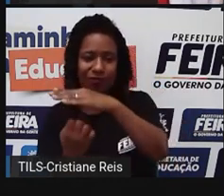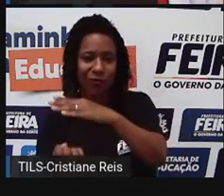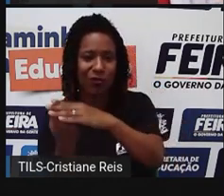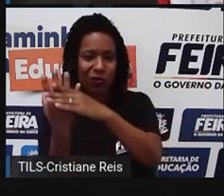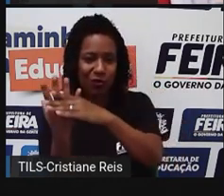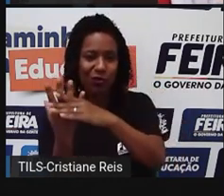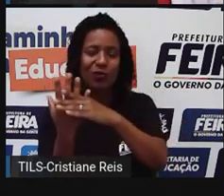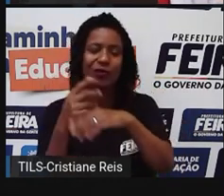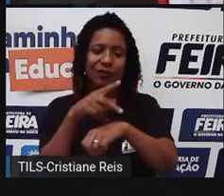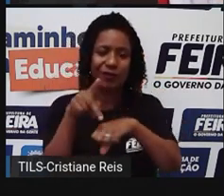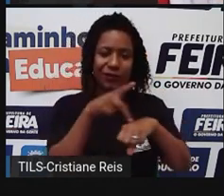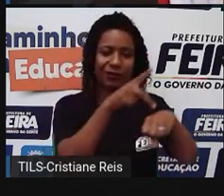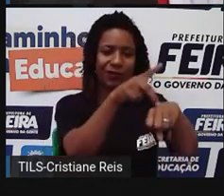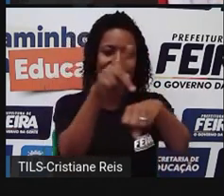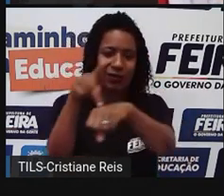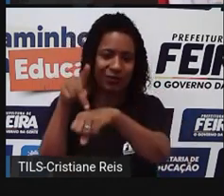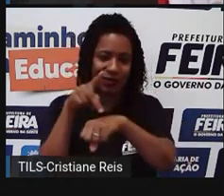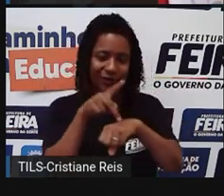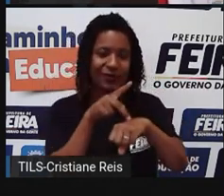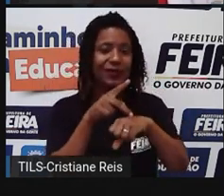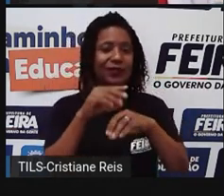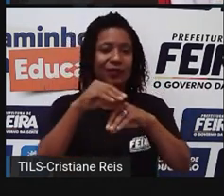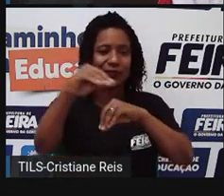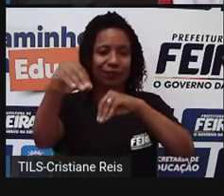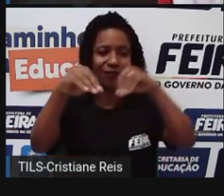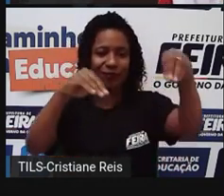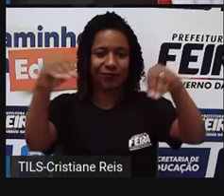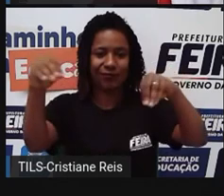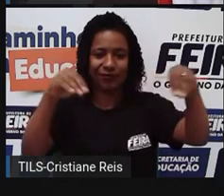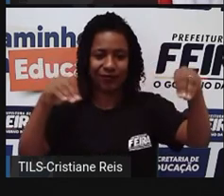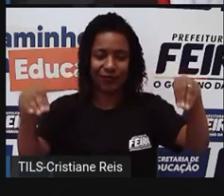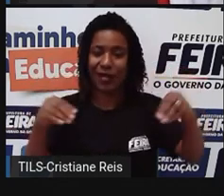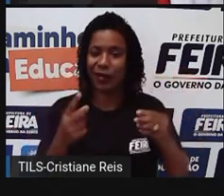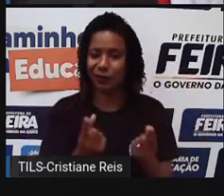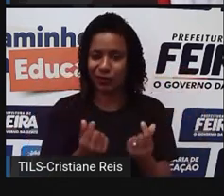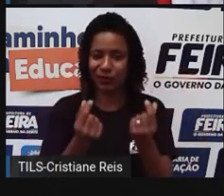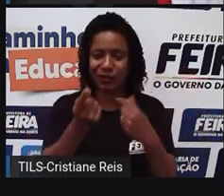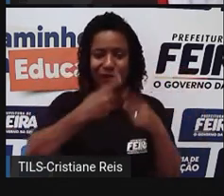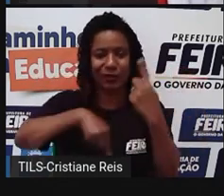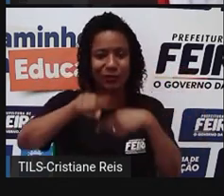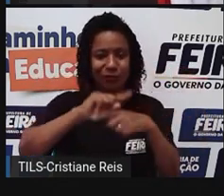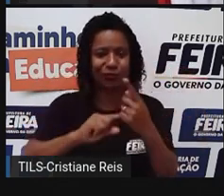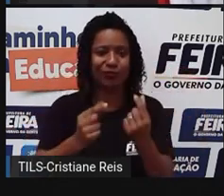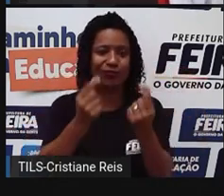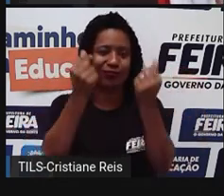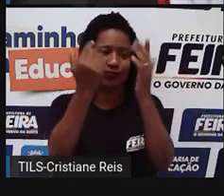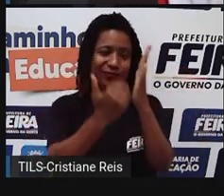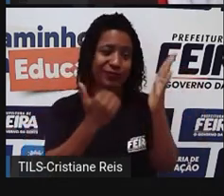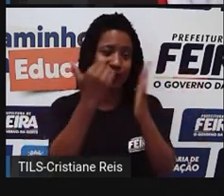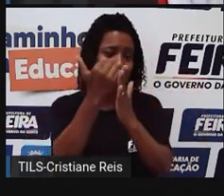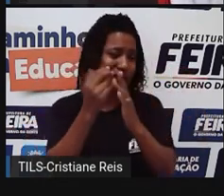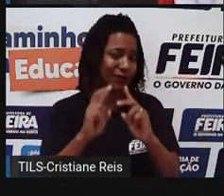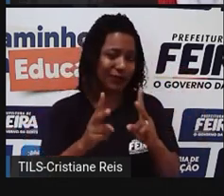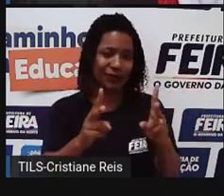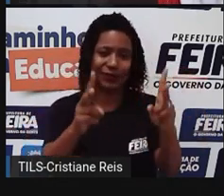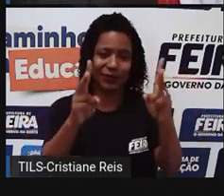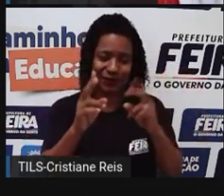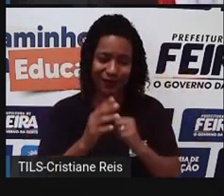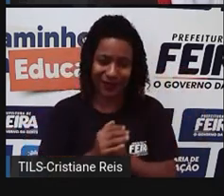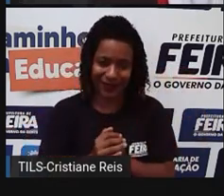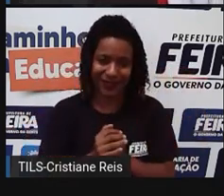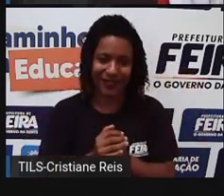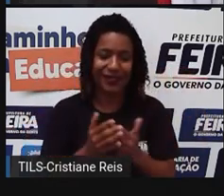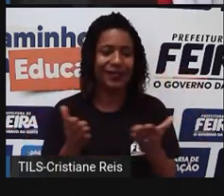favorável para que eles lucrassem mais. Então, a gente, né, falar de geopolítica hoje não tem como você também não